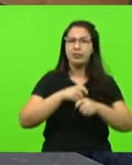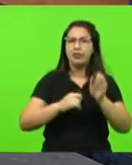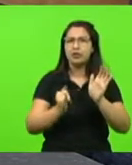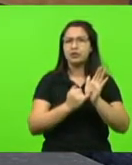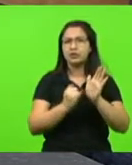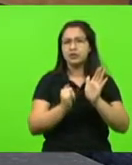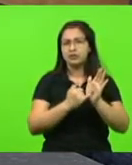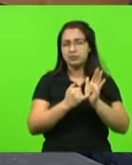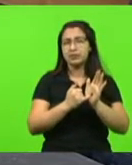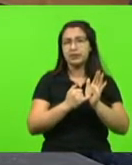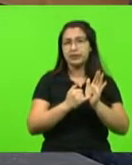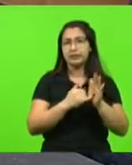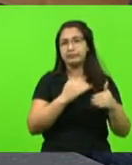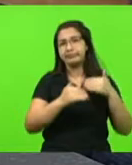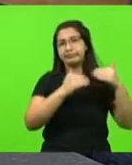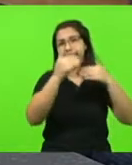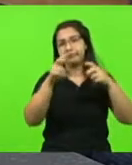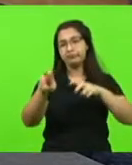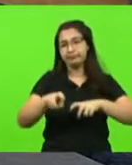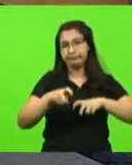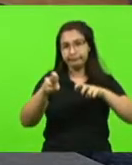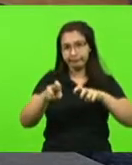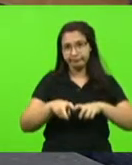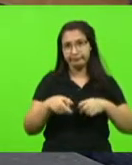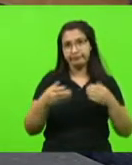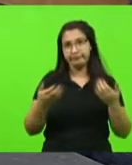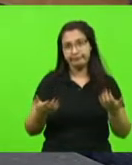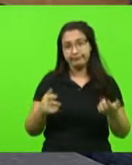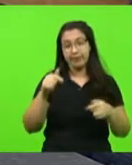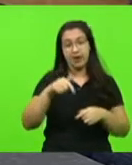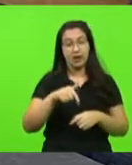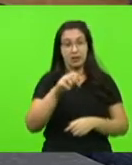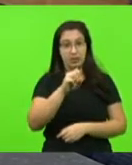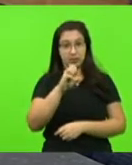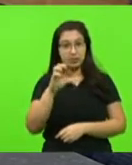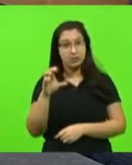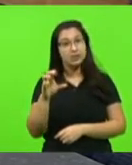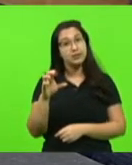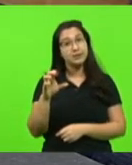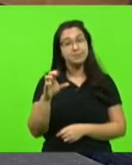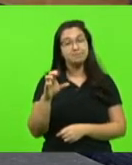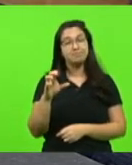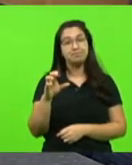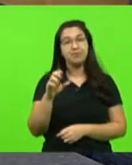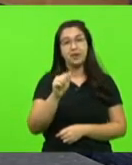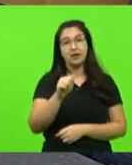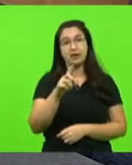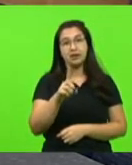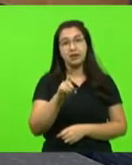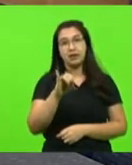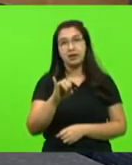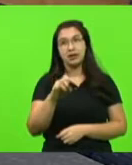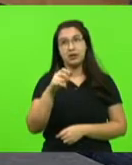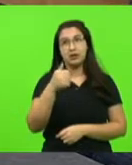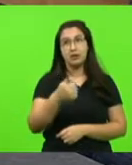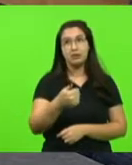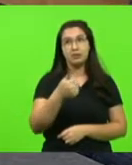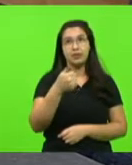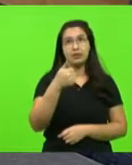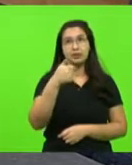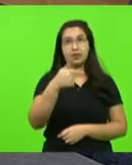desenvolvimento da agricultura, pecuária e abastecimento. Aqui mesmo, de Santa Catarina, a ADI 1.759,